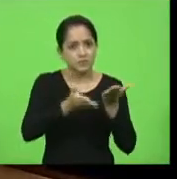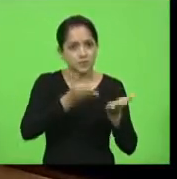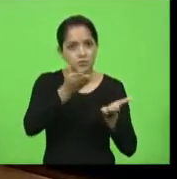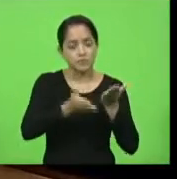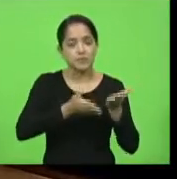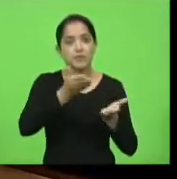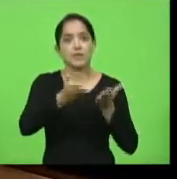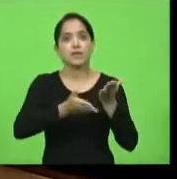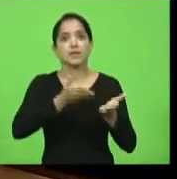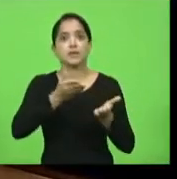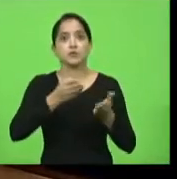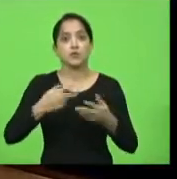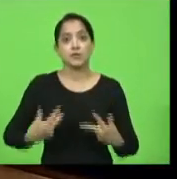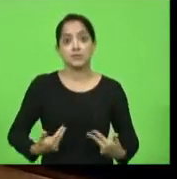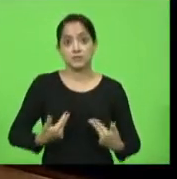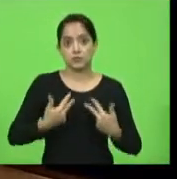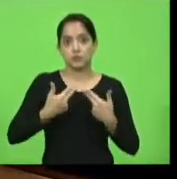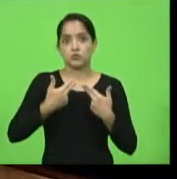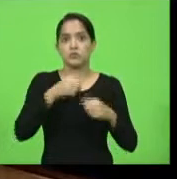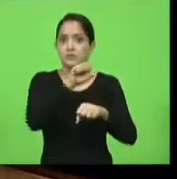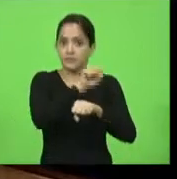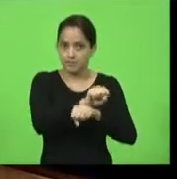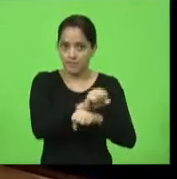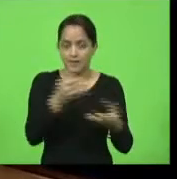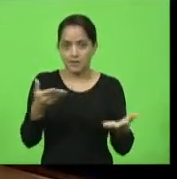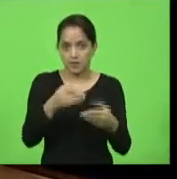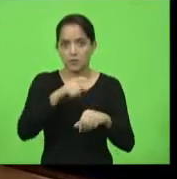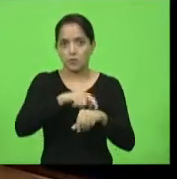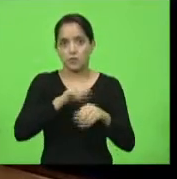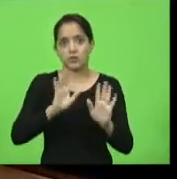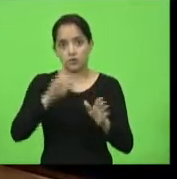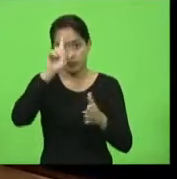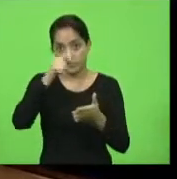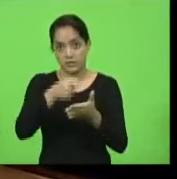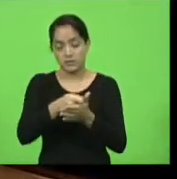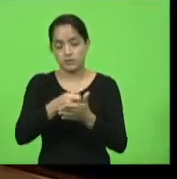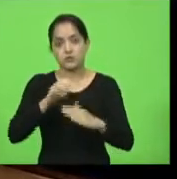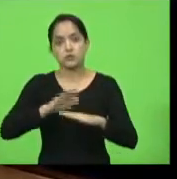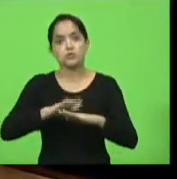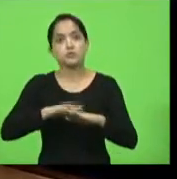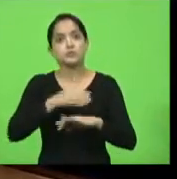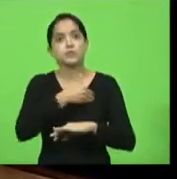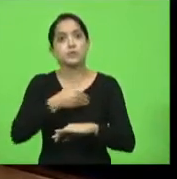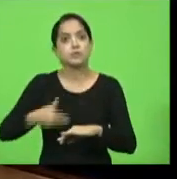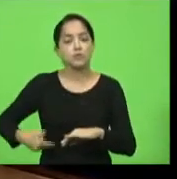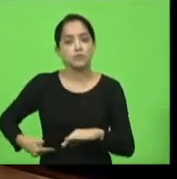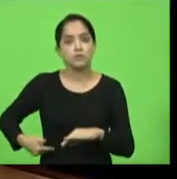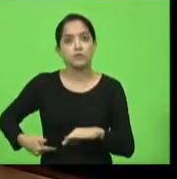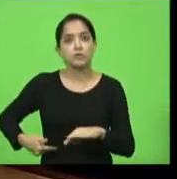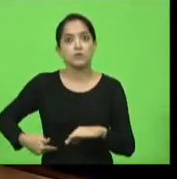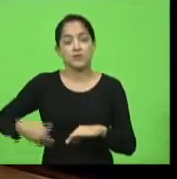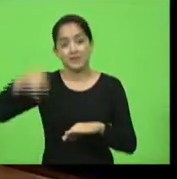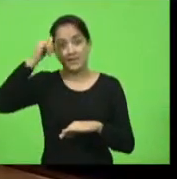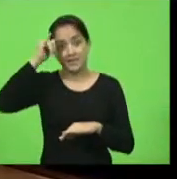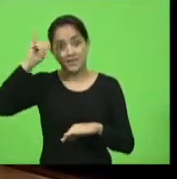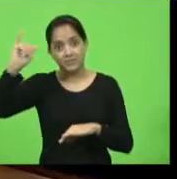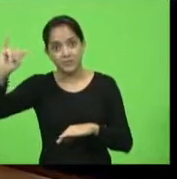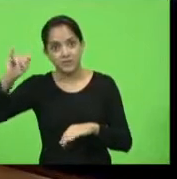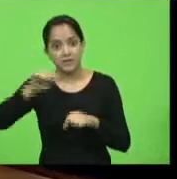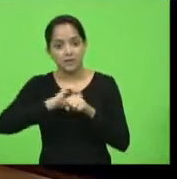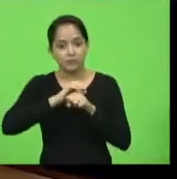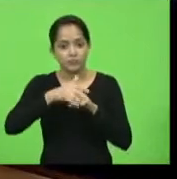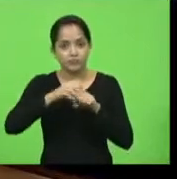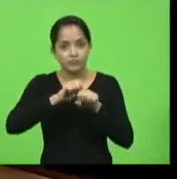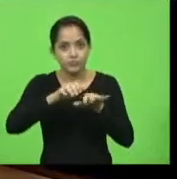e também cirurgias eletivas são medidas já tomadas pelo governo do Estado no sentido de evitar o alastramento